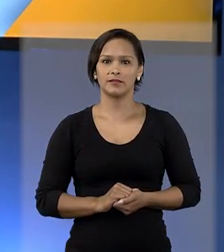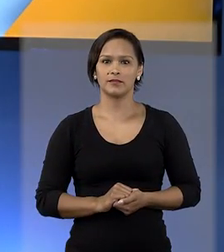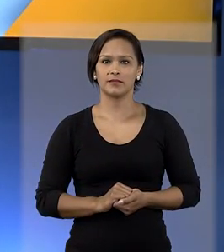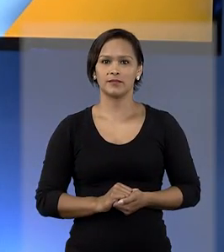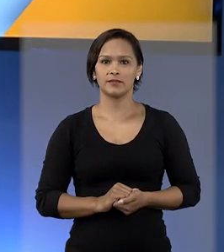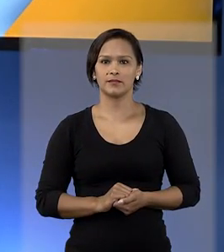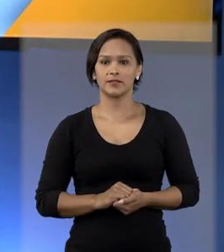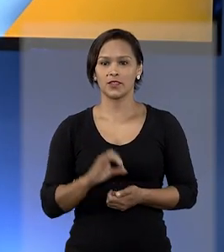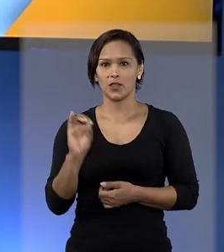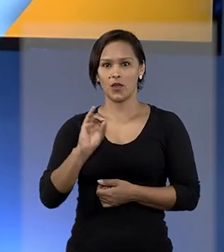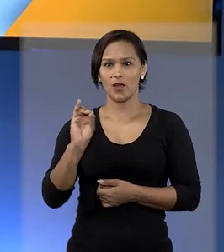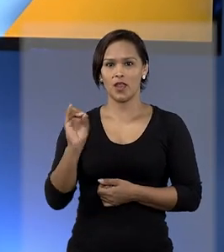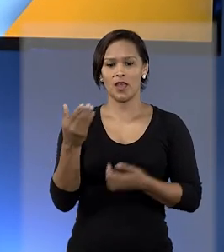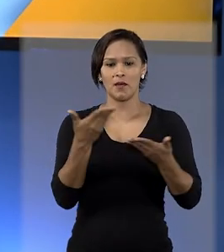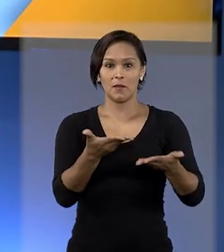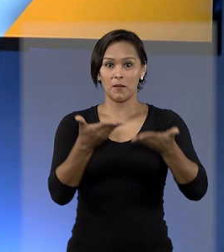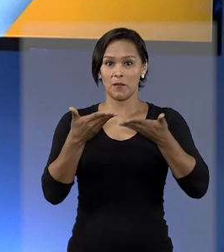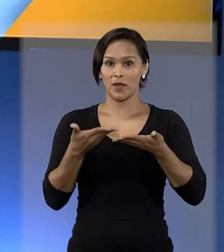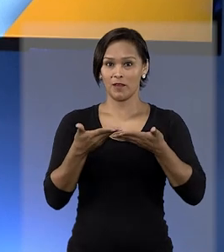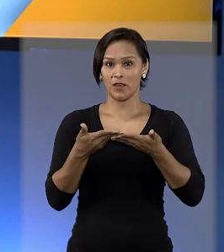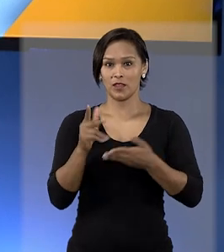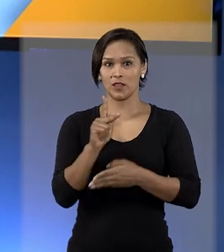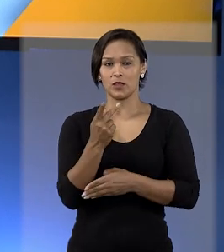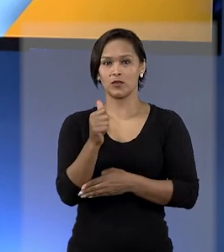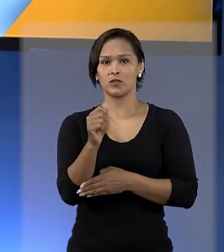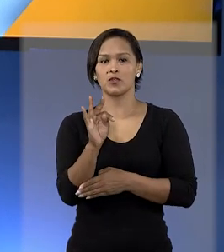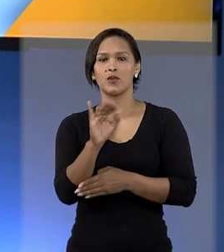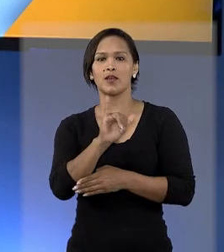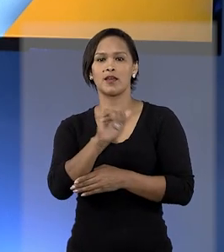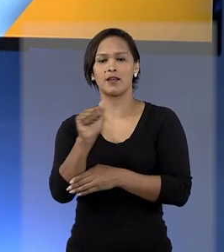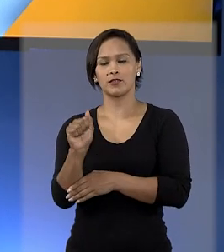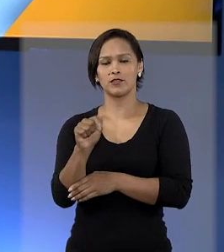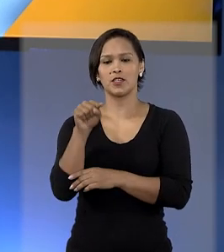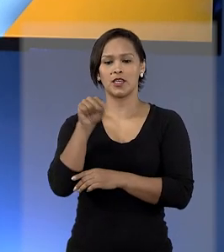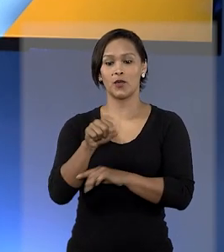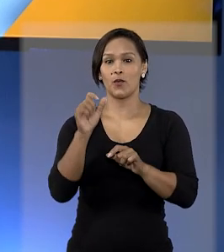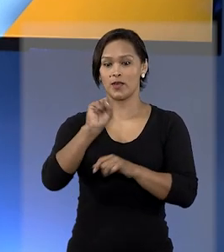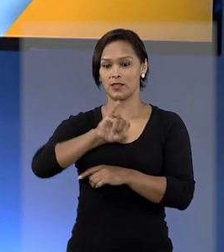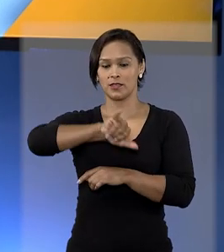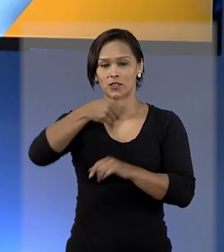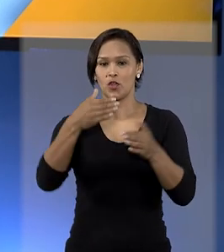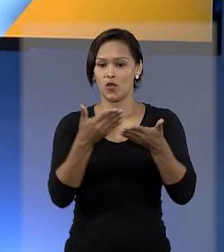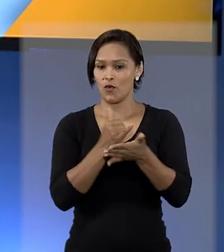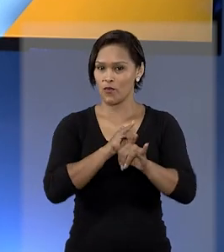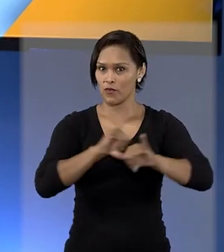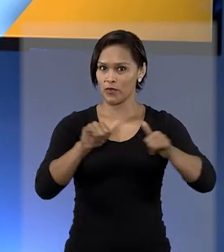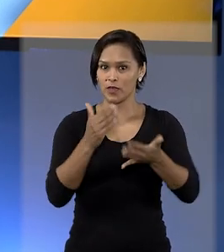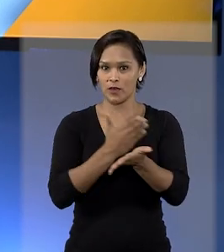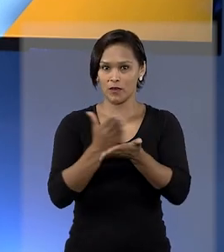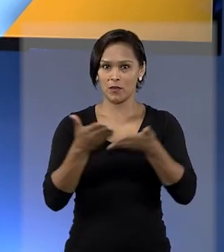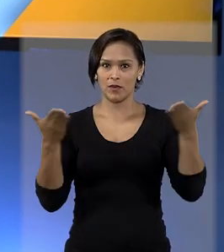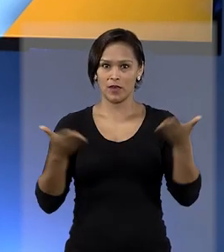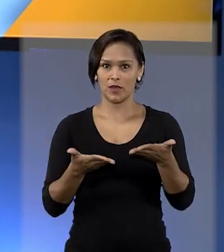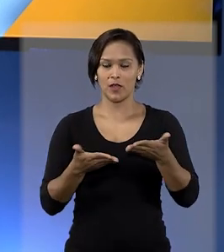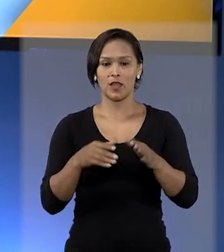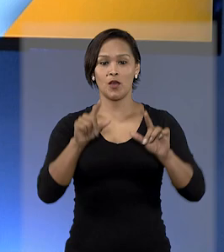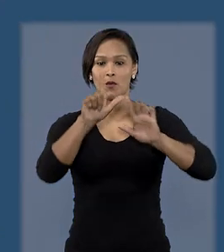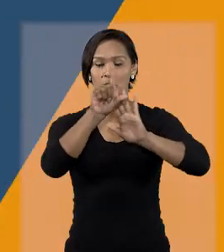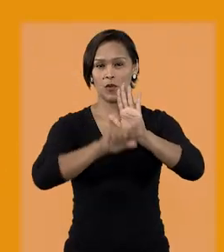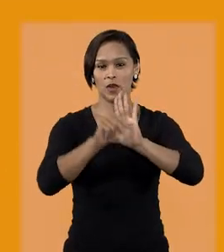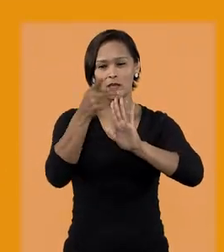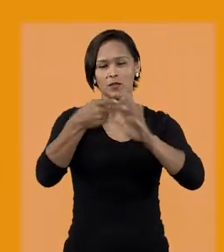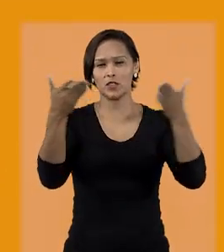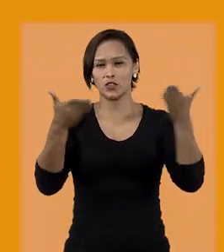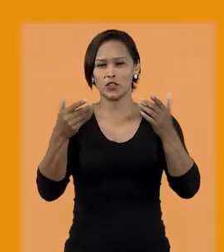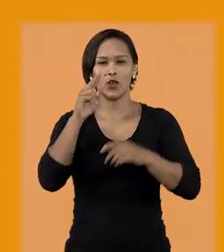Olá, seja muito bem-vindo. Eu sou Kátia Gomes e o STJ Notícias está no ar. No programa de hoje você